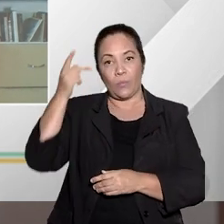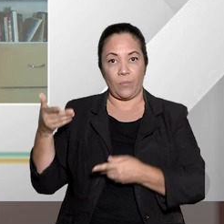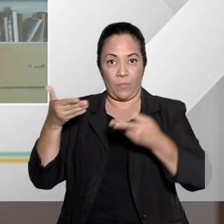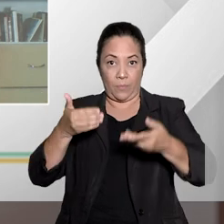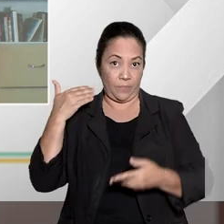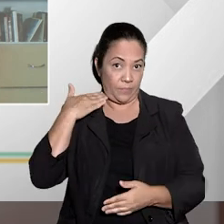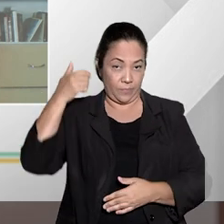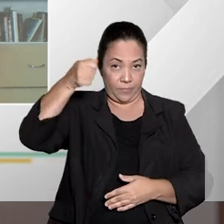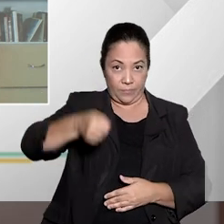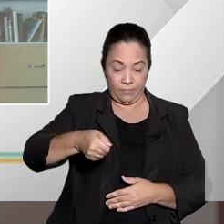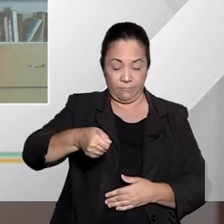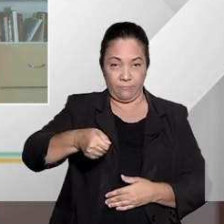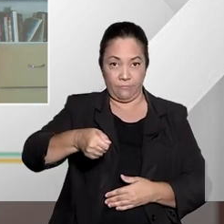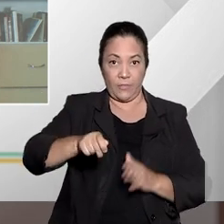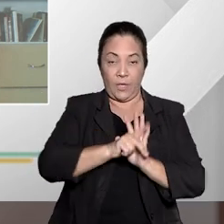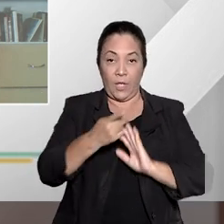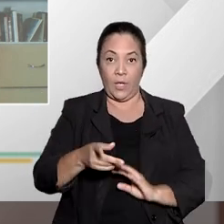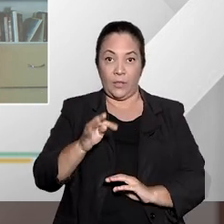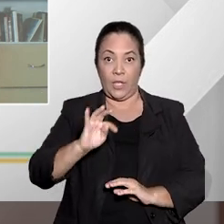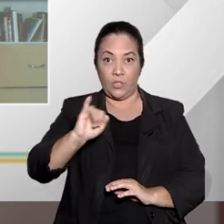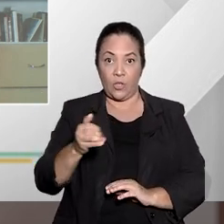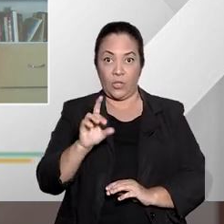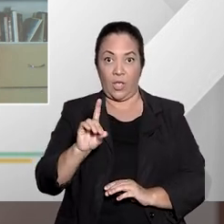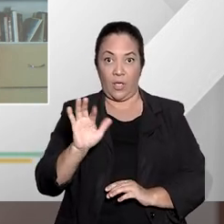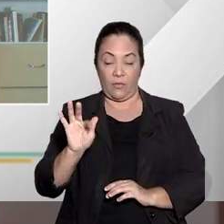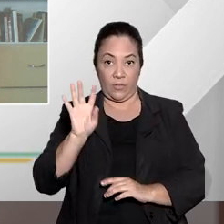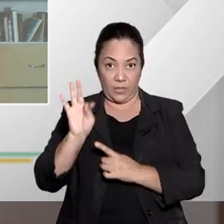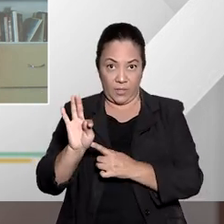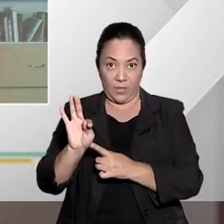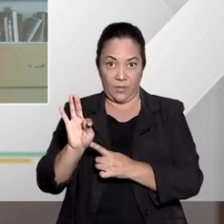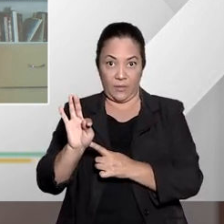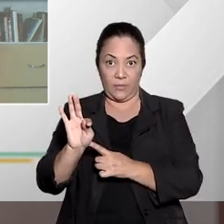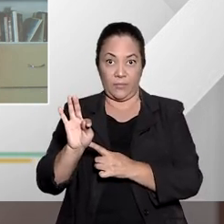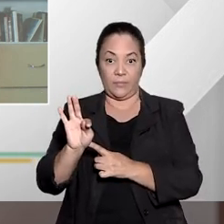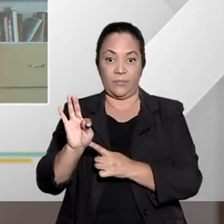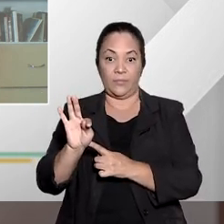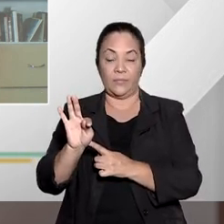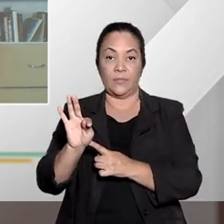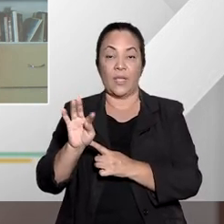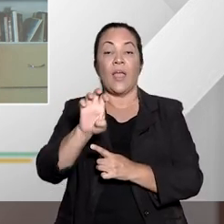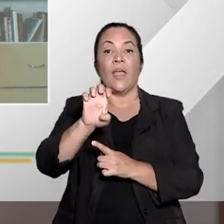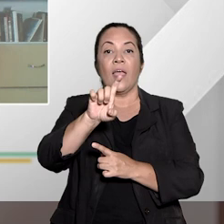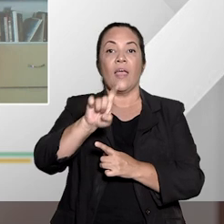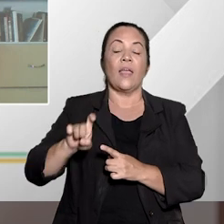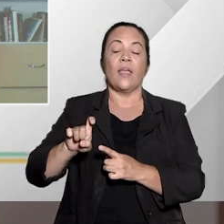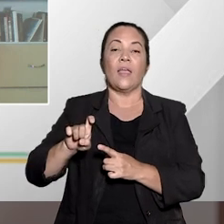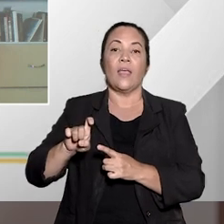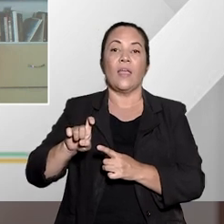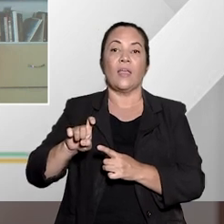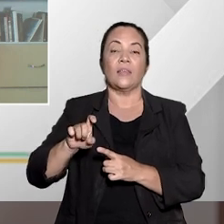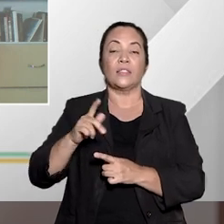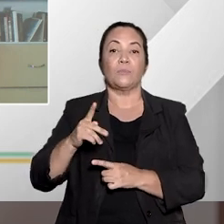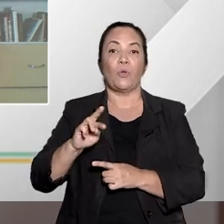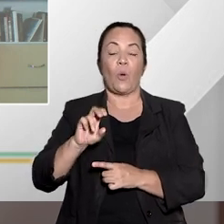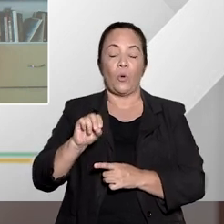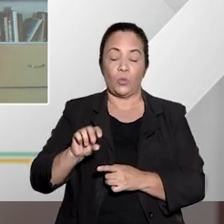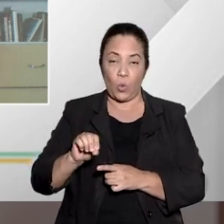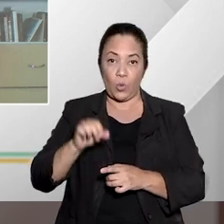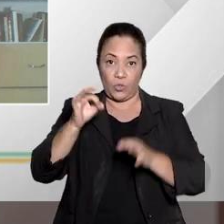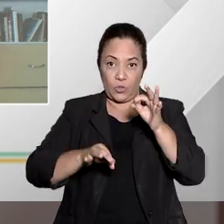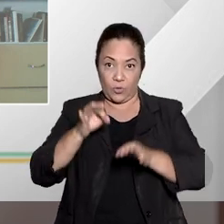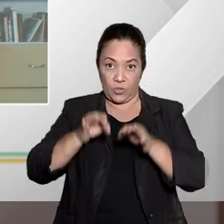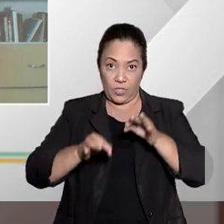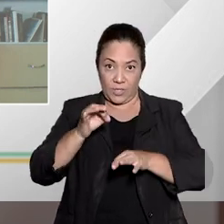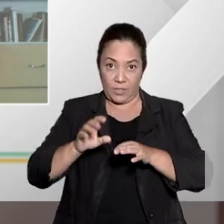é o juiz de direito também do TJDFT, ex-promotor de Justiça do Ministério Público do